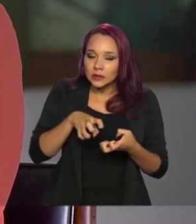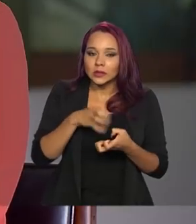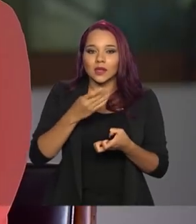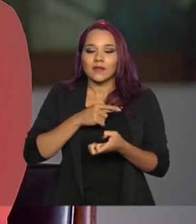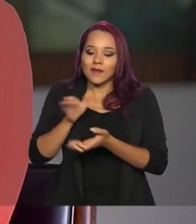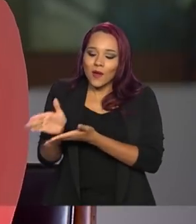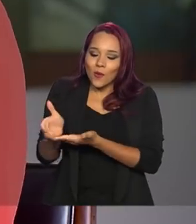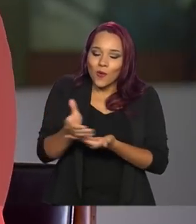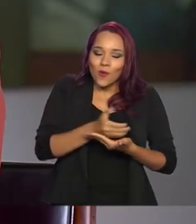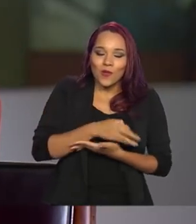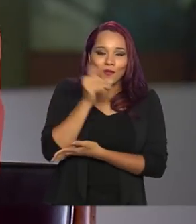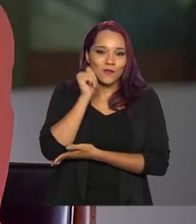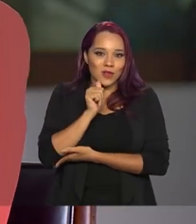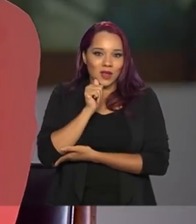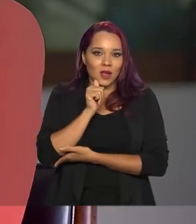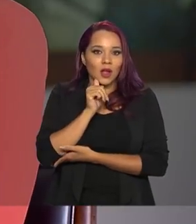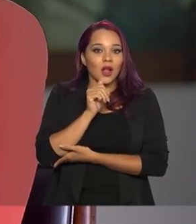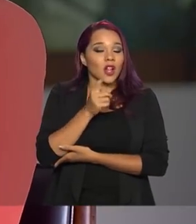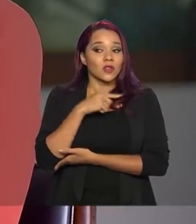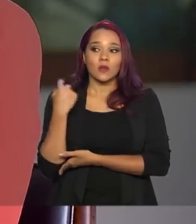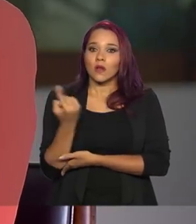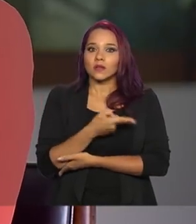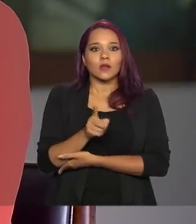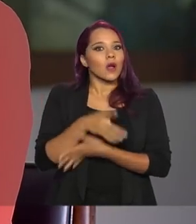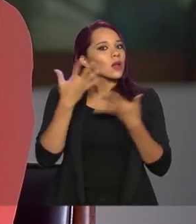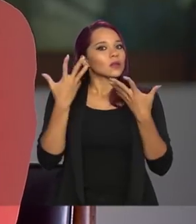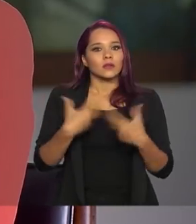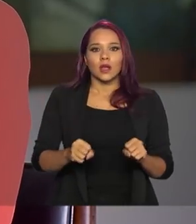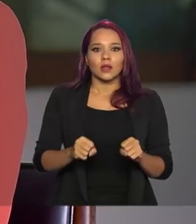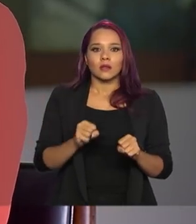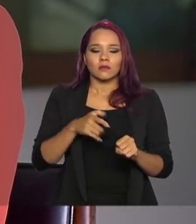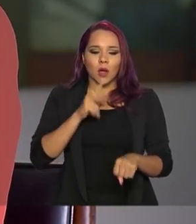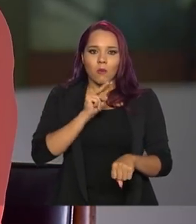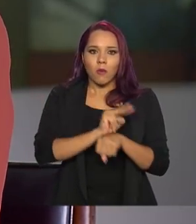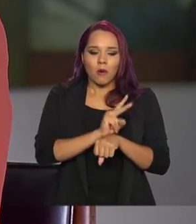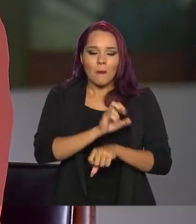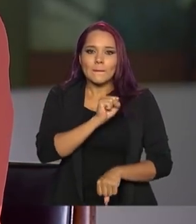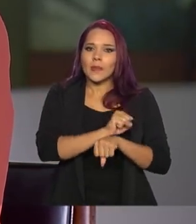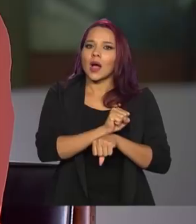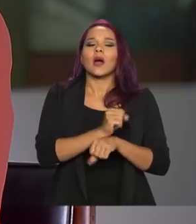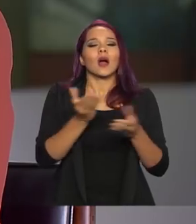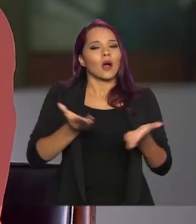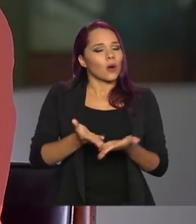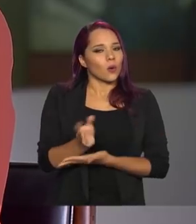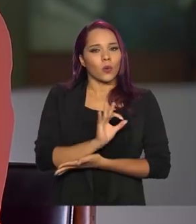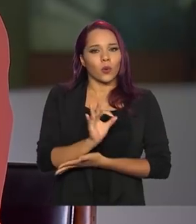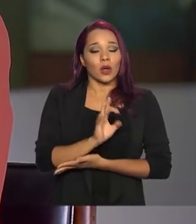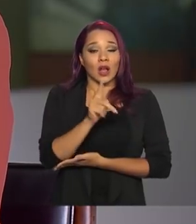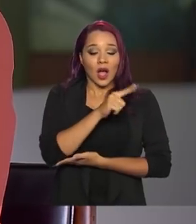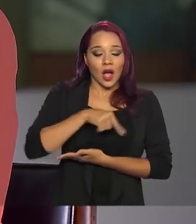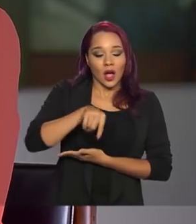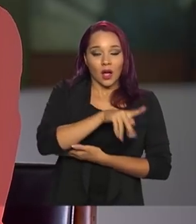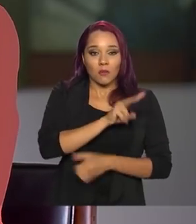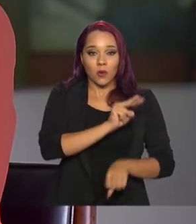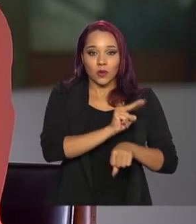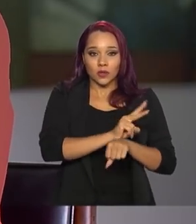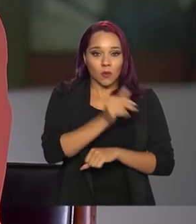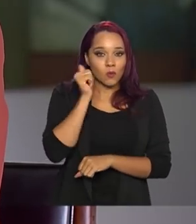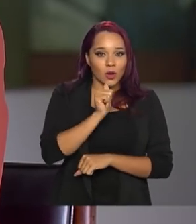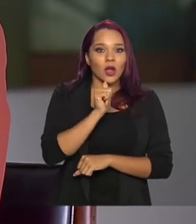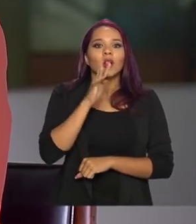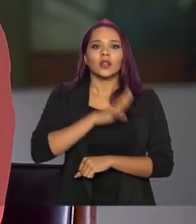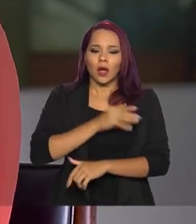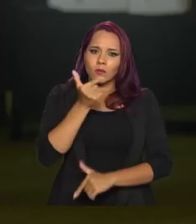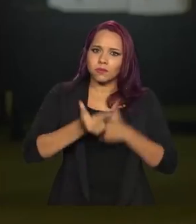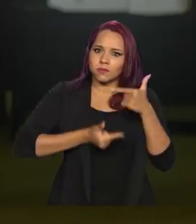acolher as mulheres. Nós não vamos admitir que a rede de proteção pare neste momento. A rede de proteção da mulher está em